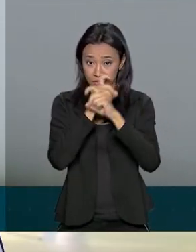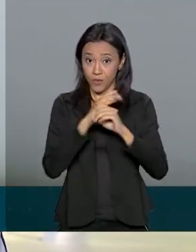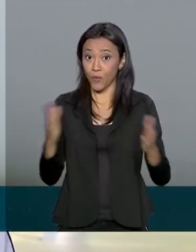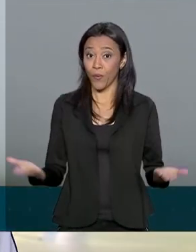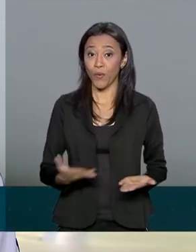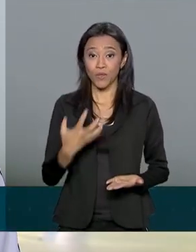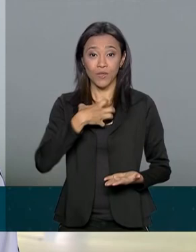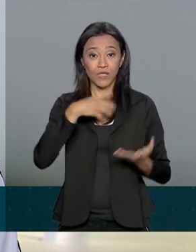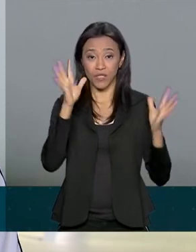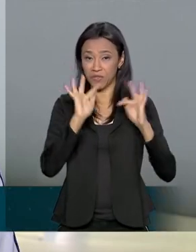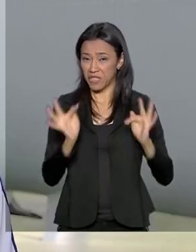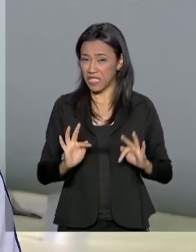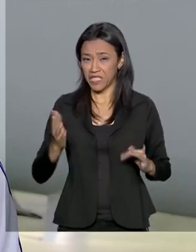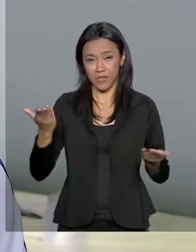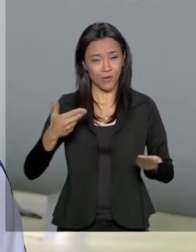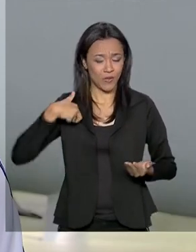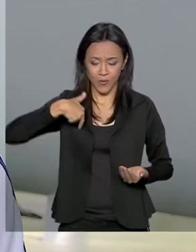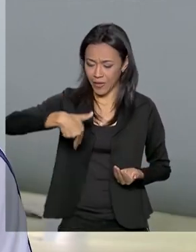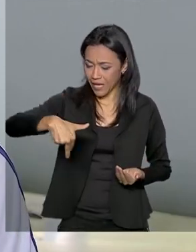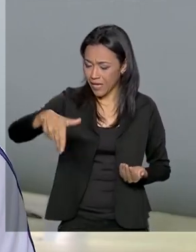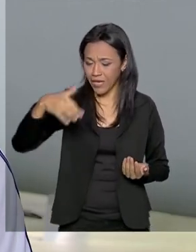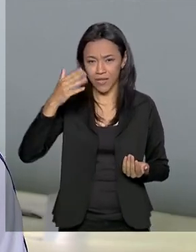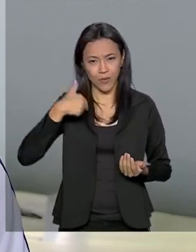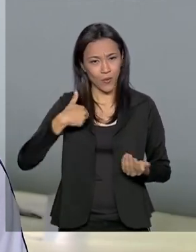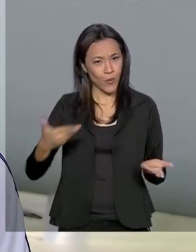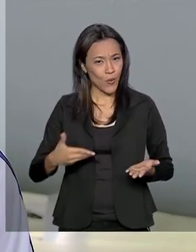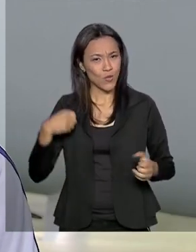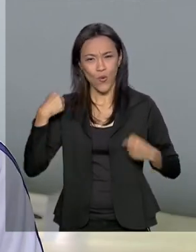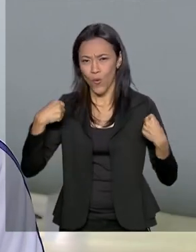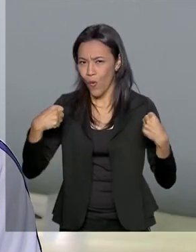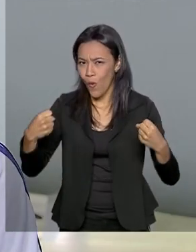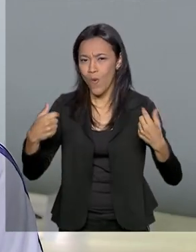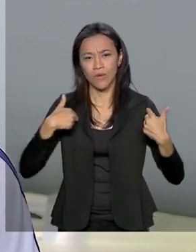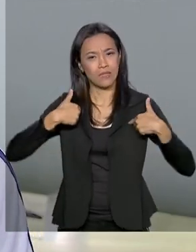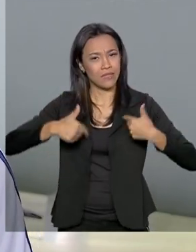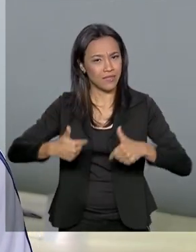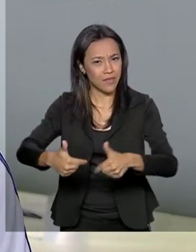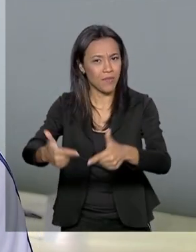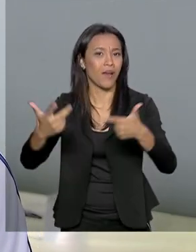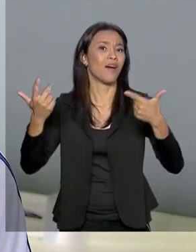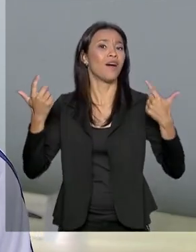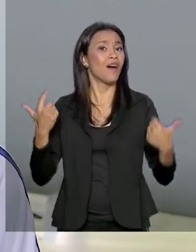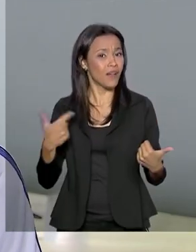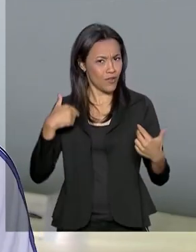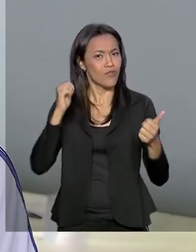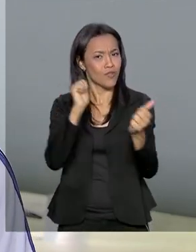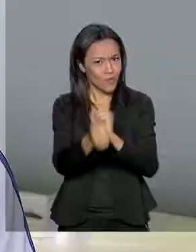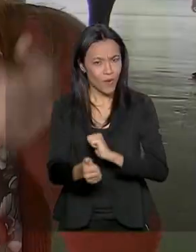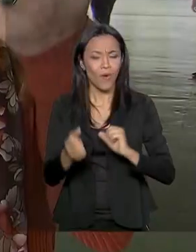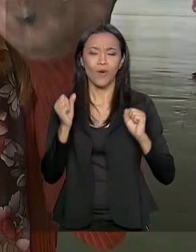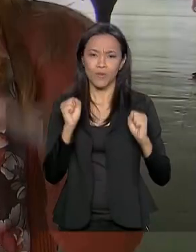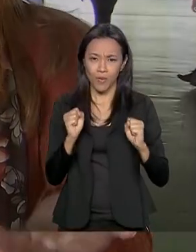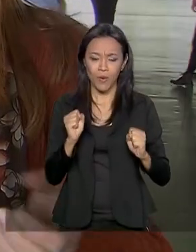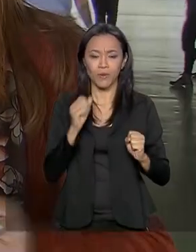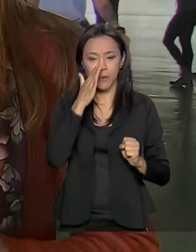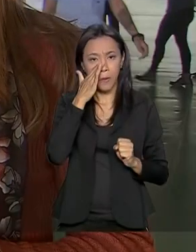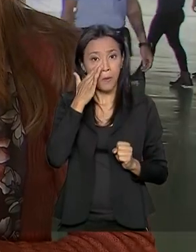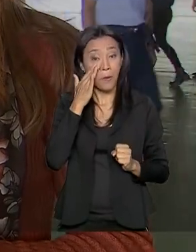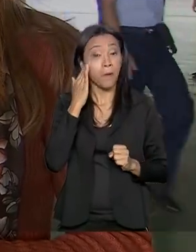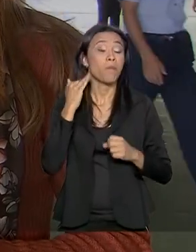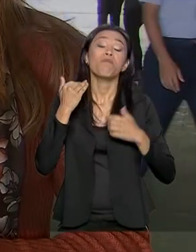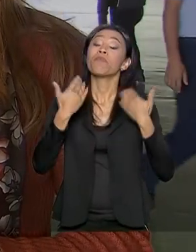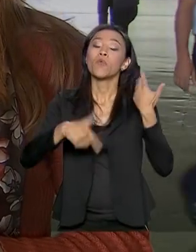ando, já trabalho, já posso correr, já posso praticar esporte, né? O trabalho